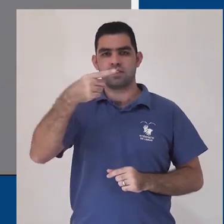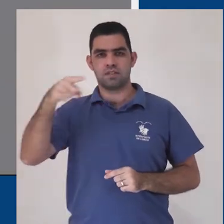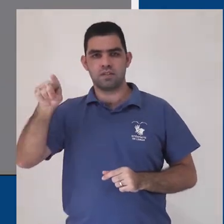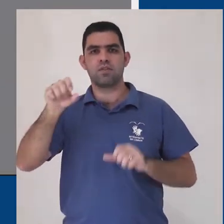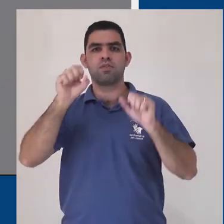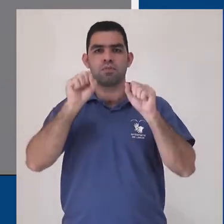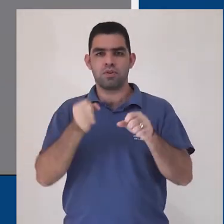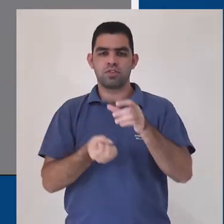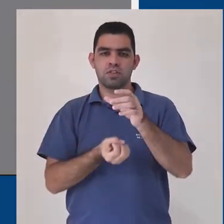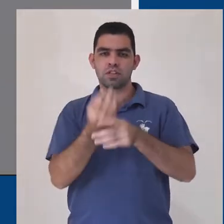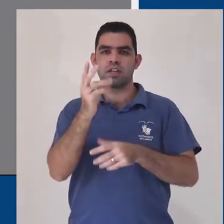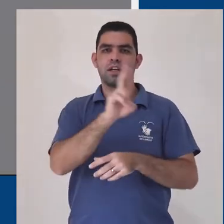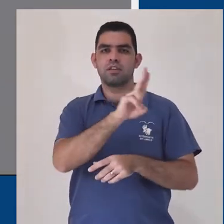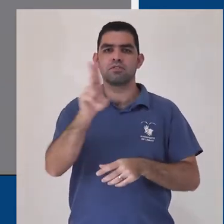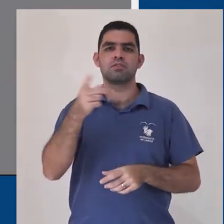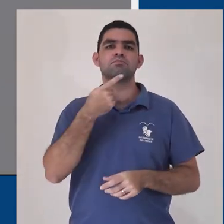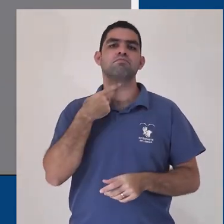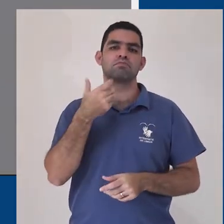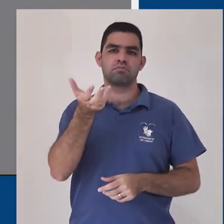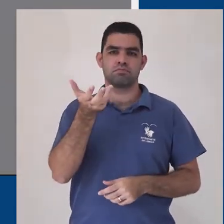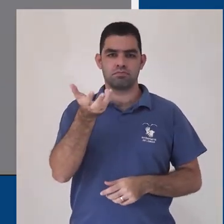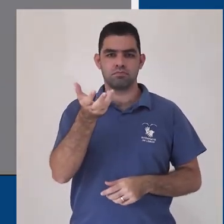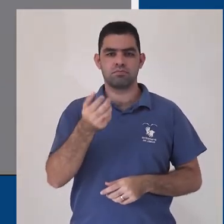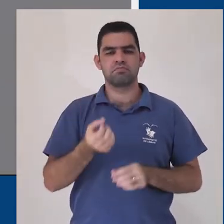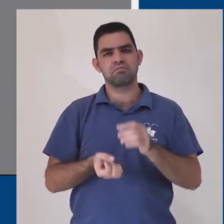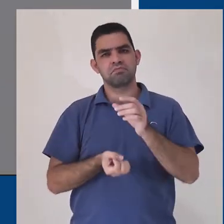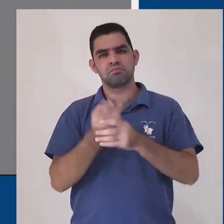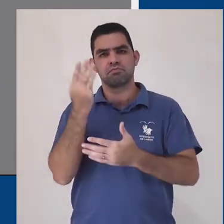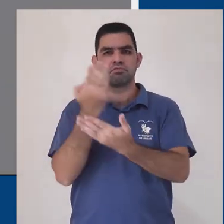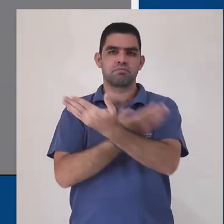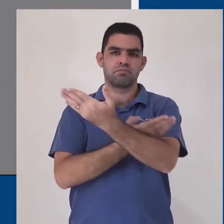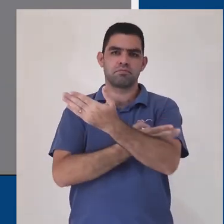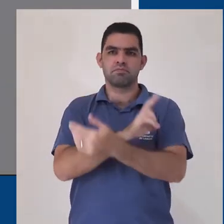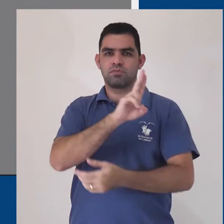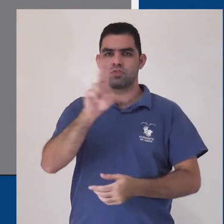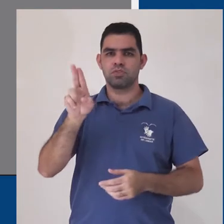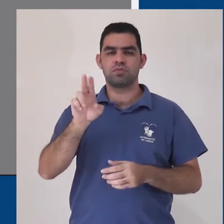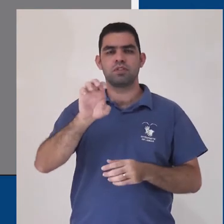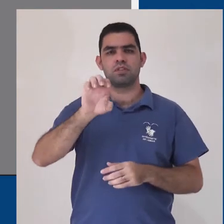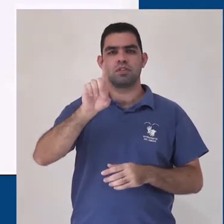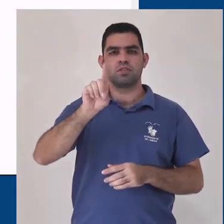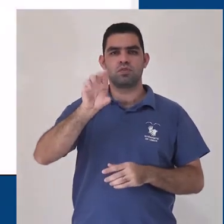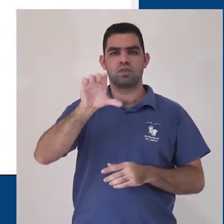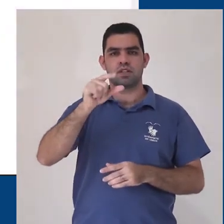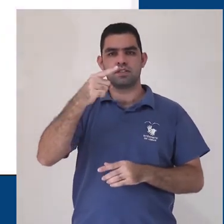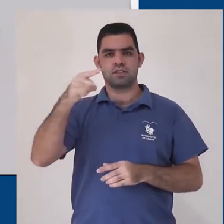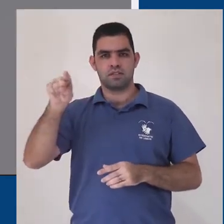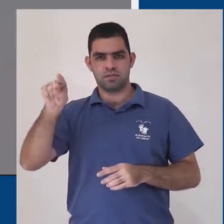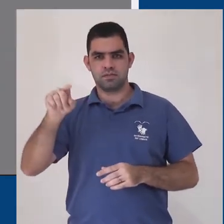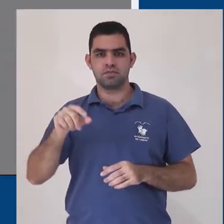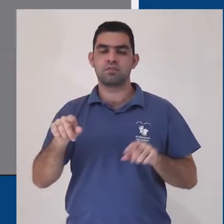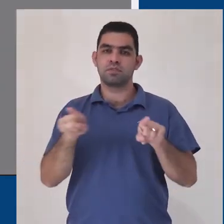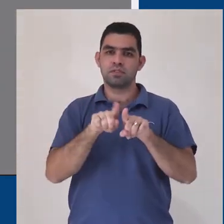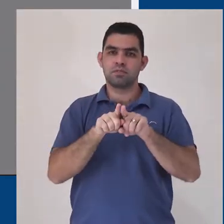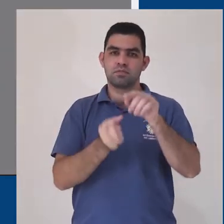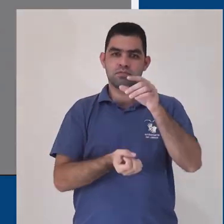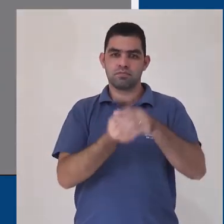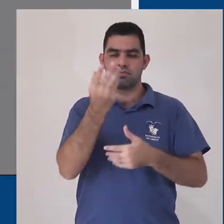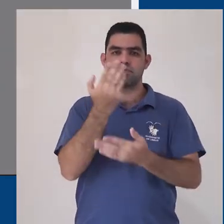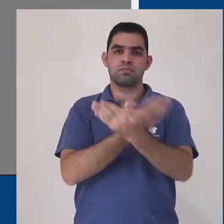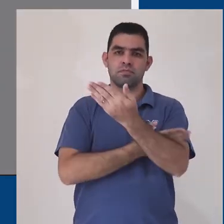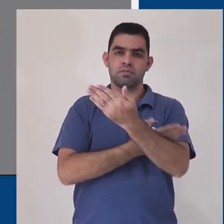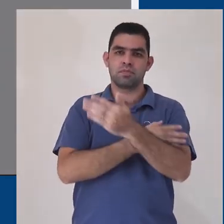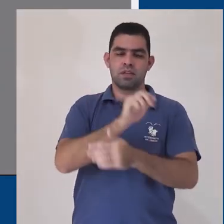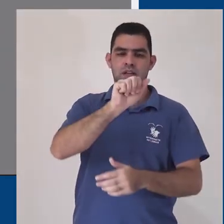podemos nomear essa nova sessão com o nome que desejarmos. Vamos criar uma pasta chamada educação. Vamos criar também uma pasta